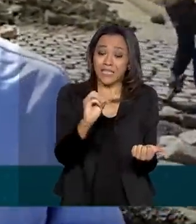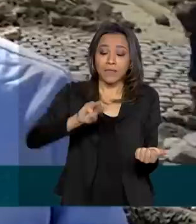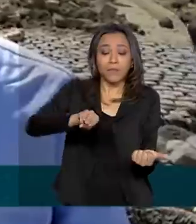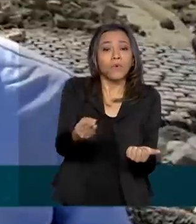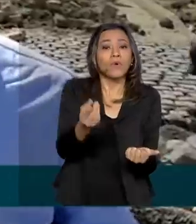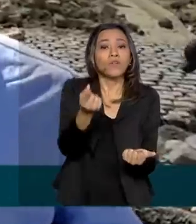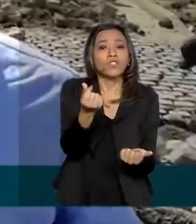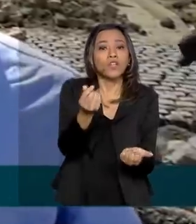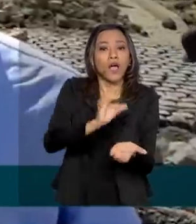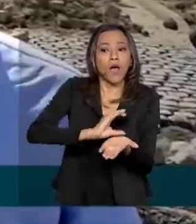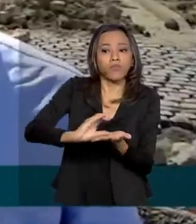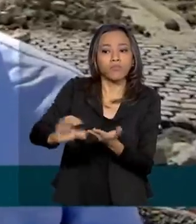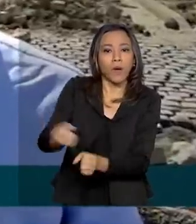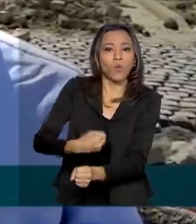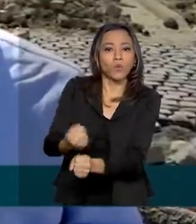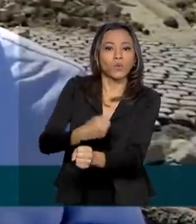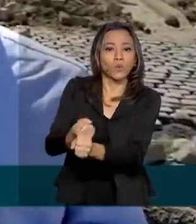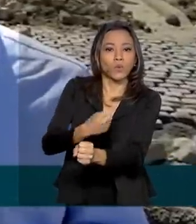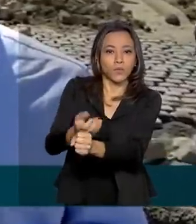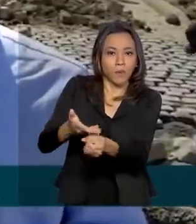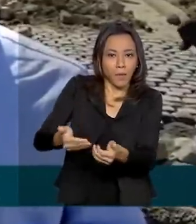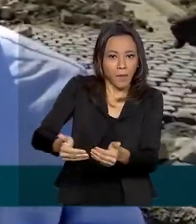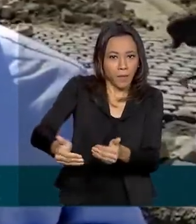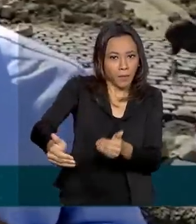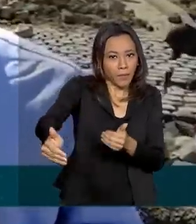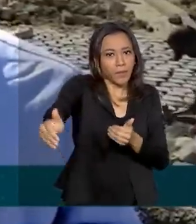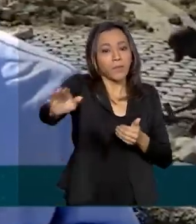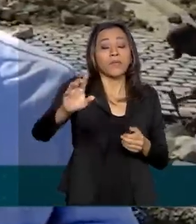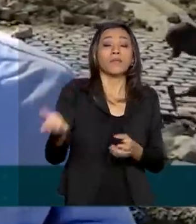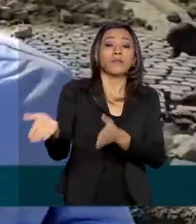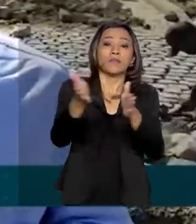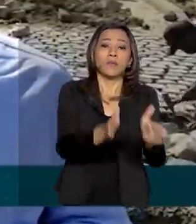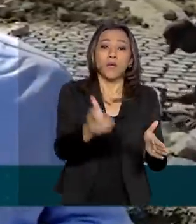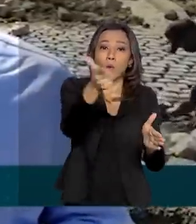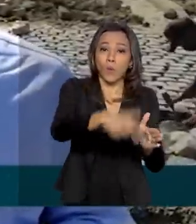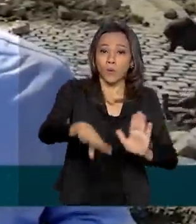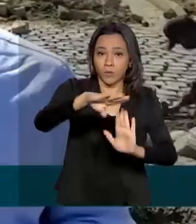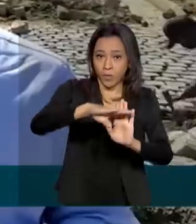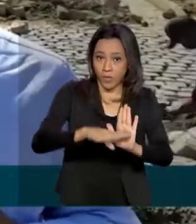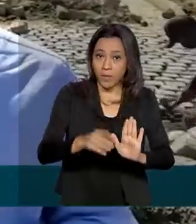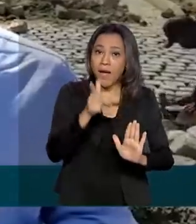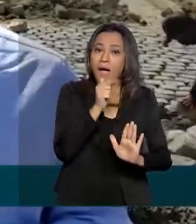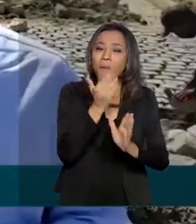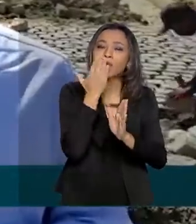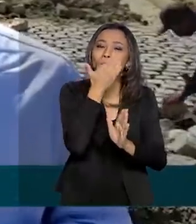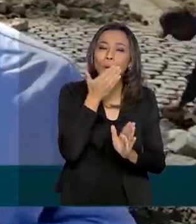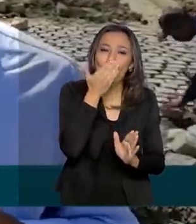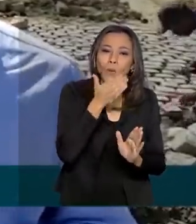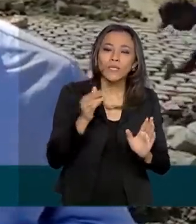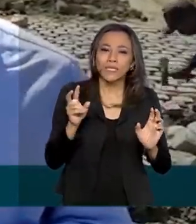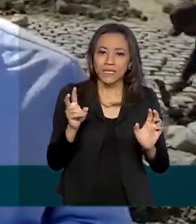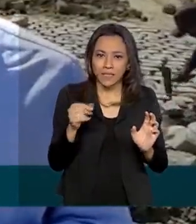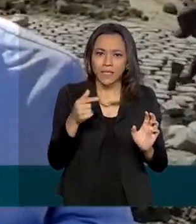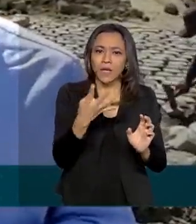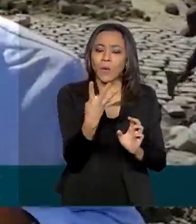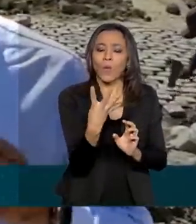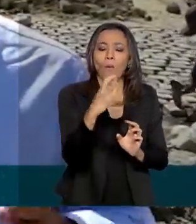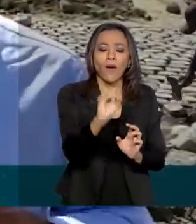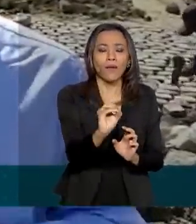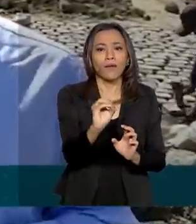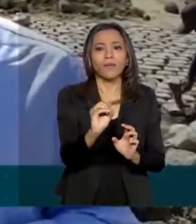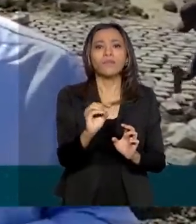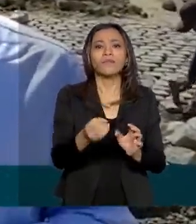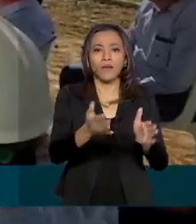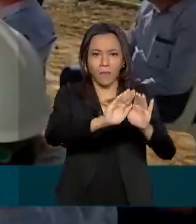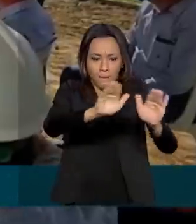Inauguramos mais cedo também, no programa Água Doce, 40 equipamentos de dessalinização lá no